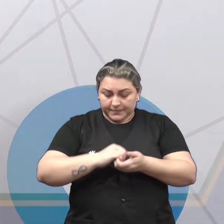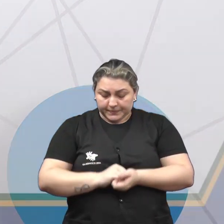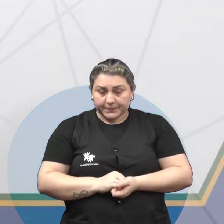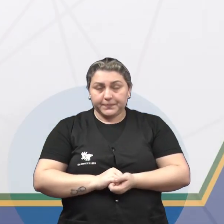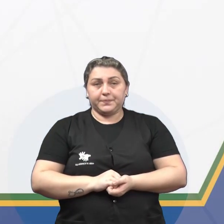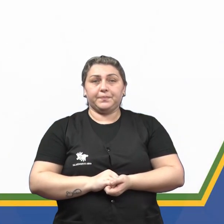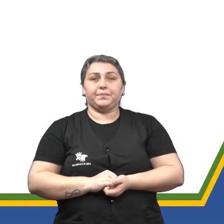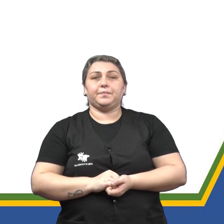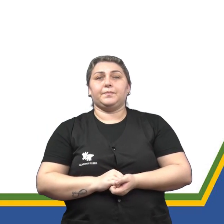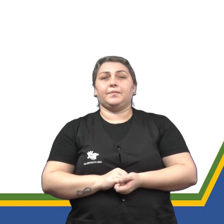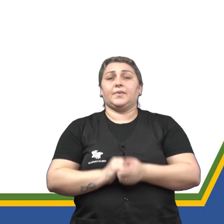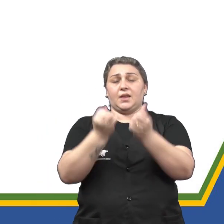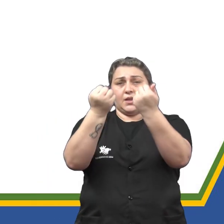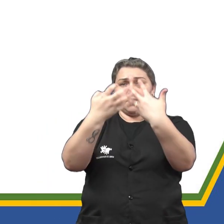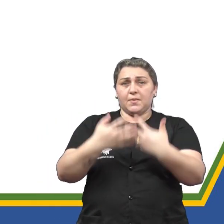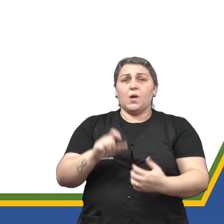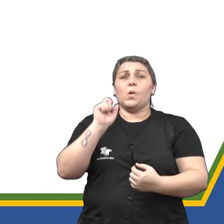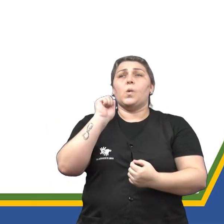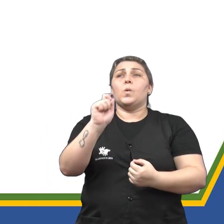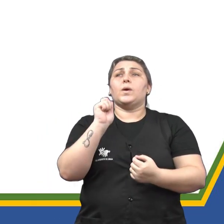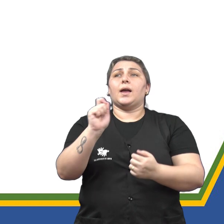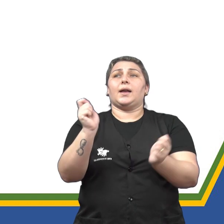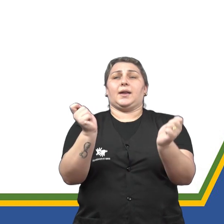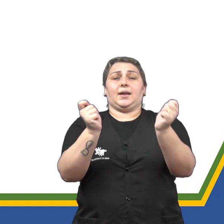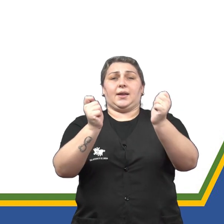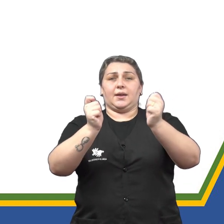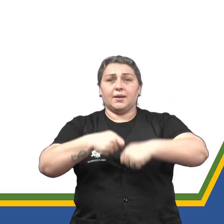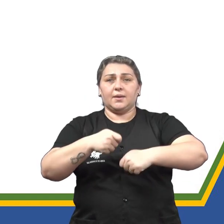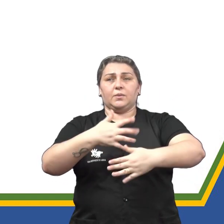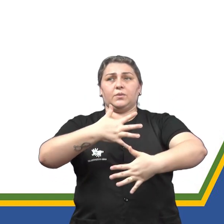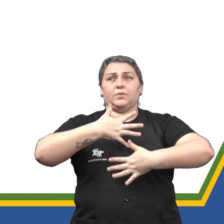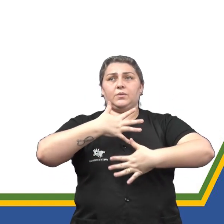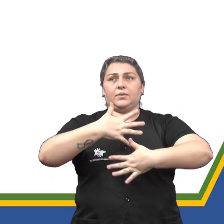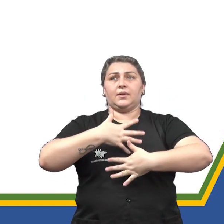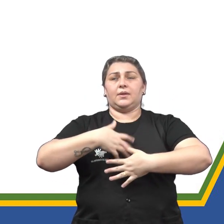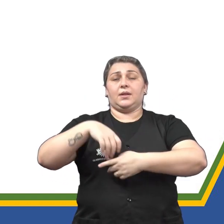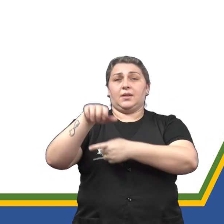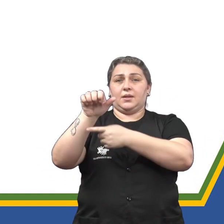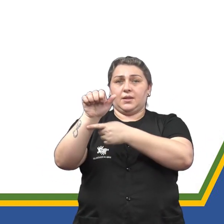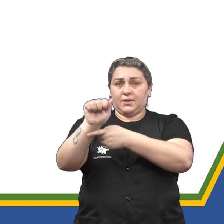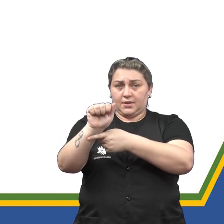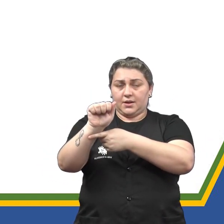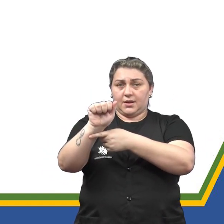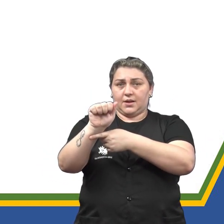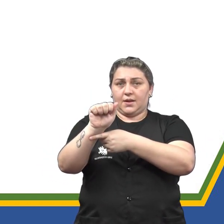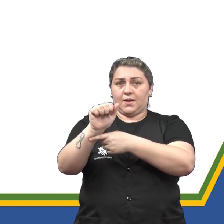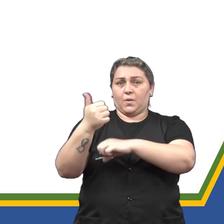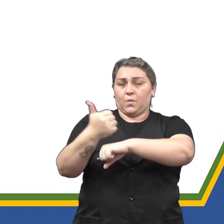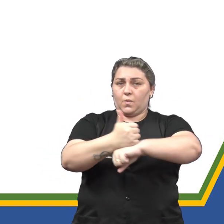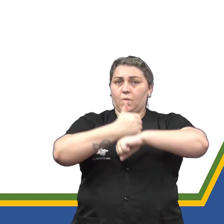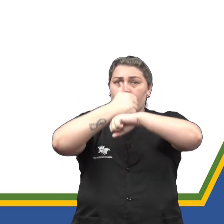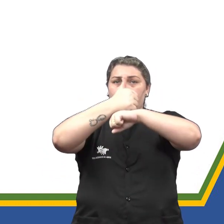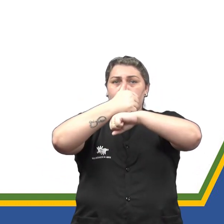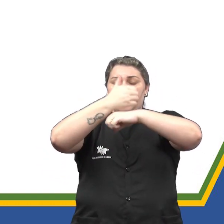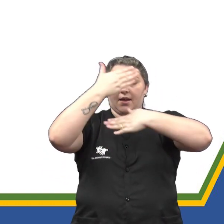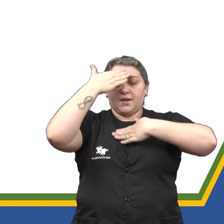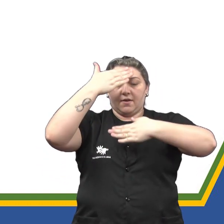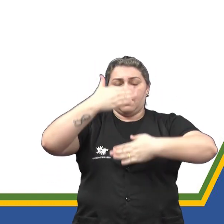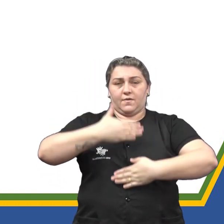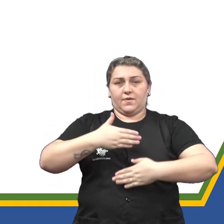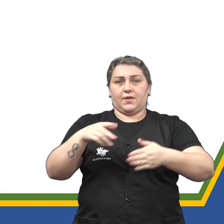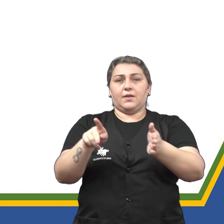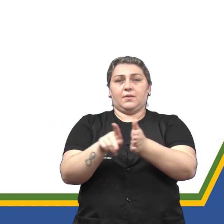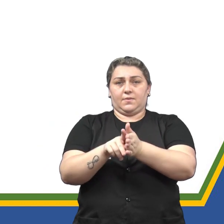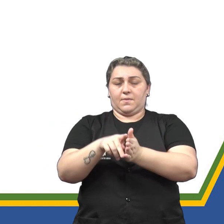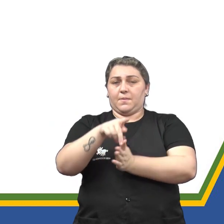agora. Defina o que é capacidade motora. Letra A, qualidades físicas de uma pessoa,